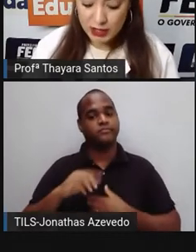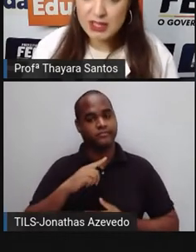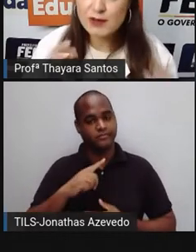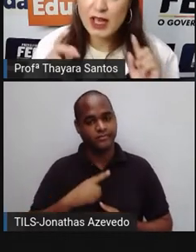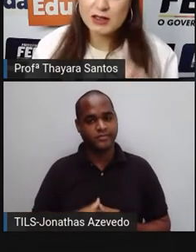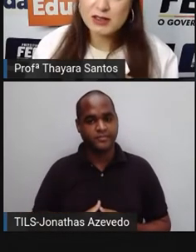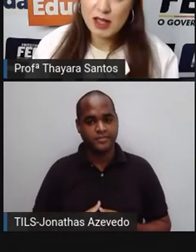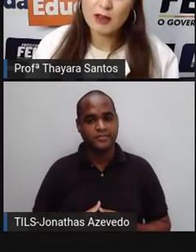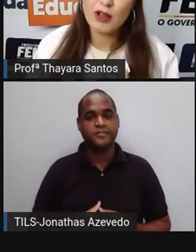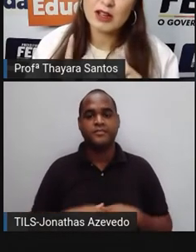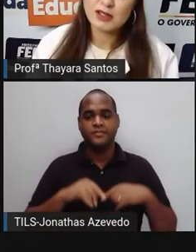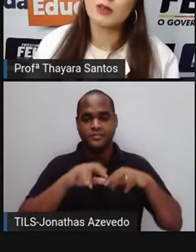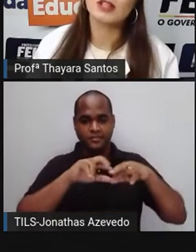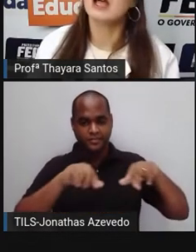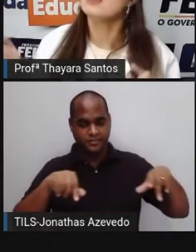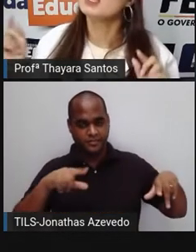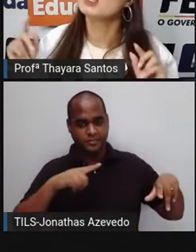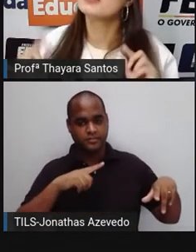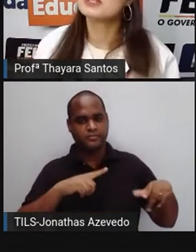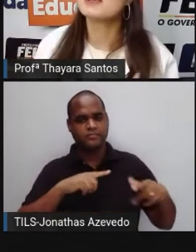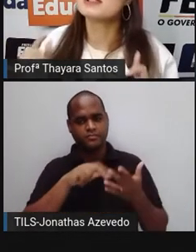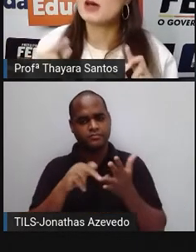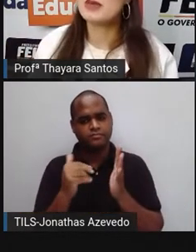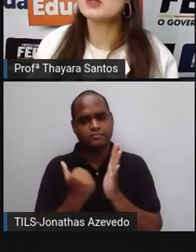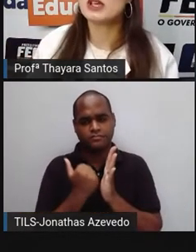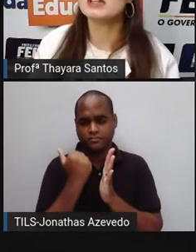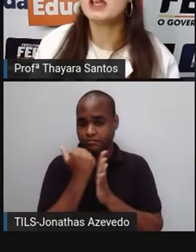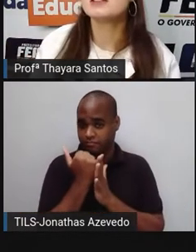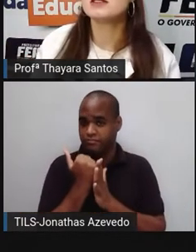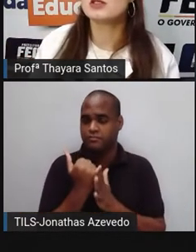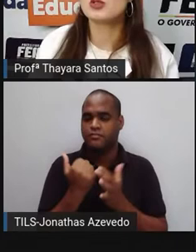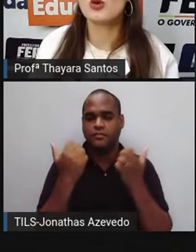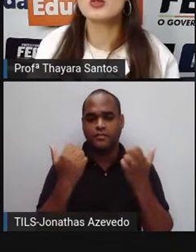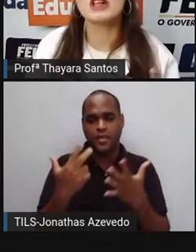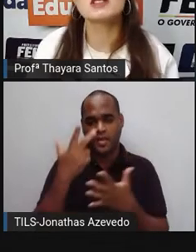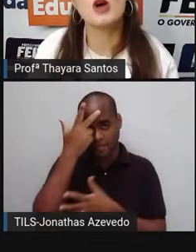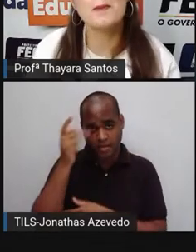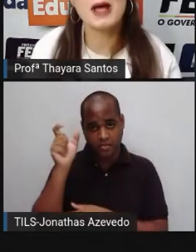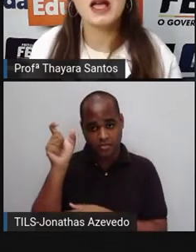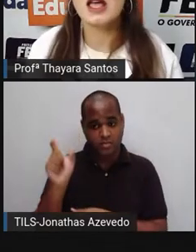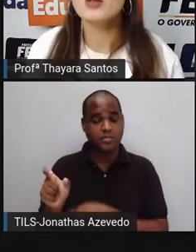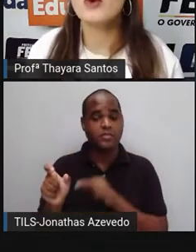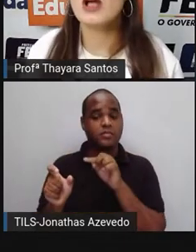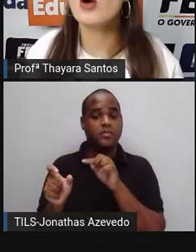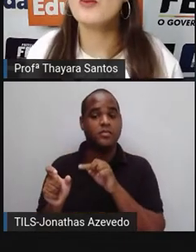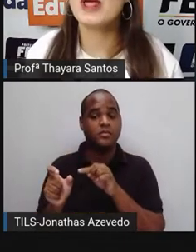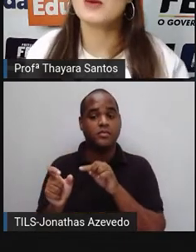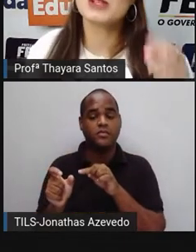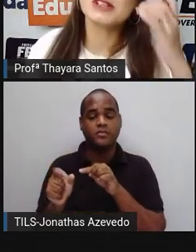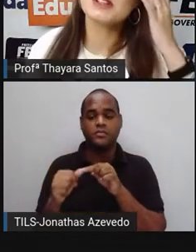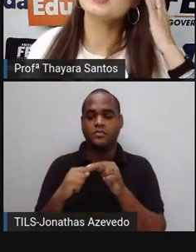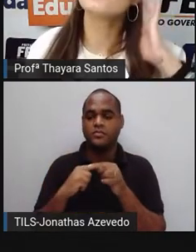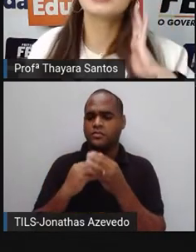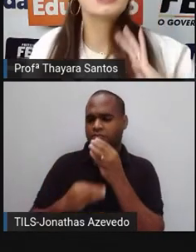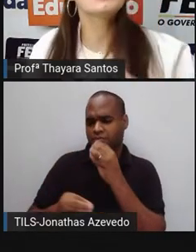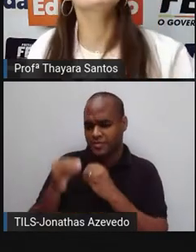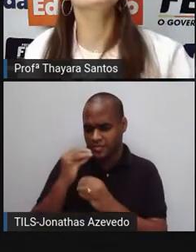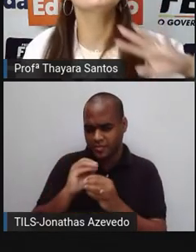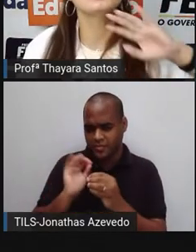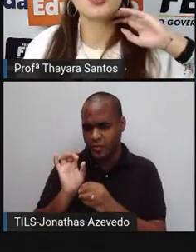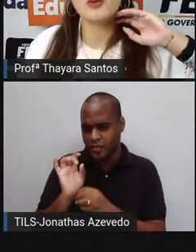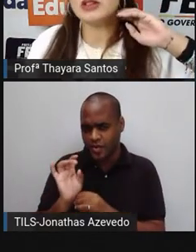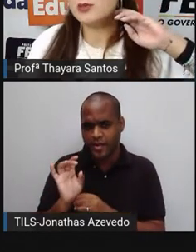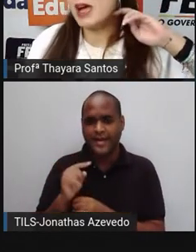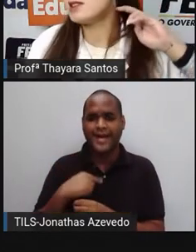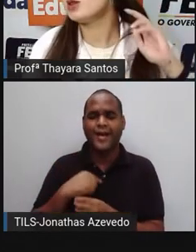E muitas vezes, né, vale ressaltar, que muitas vezes a pessoa que tem esse transtorno, ela só... não é comer. Muitas vezes a fala, ai,